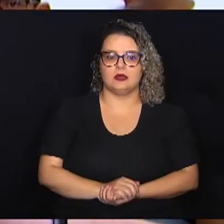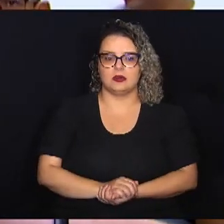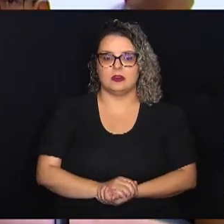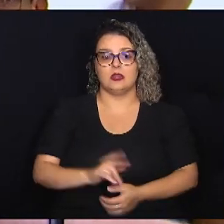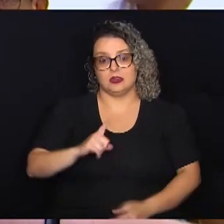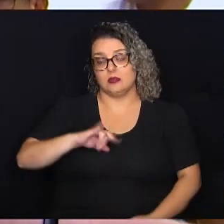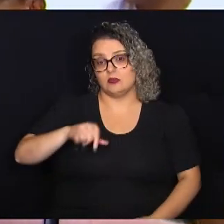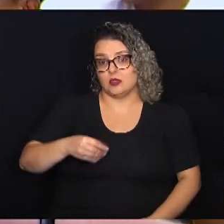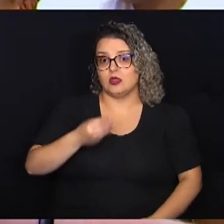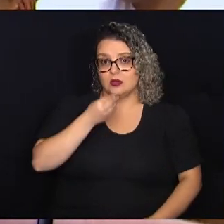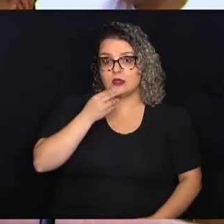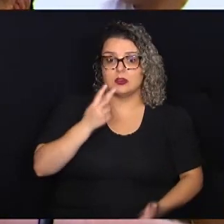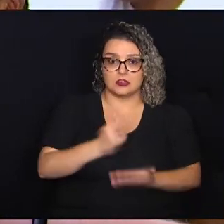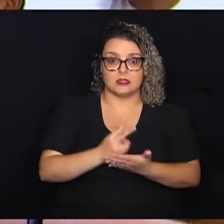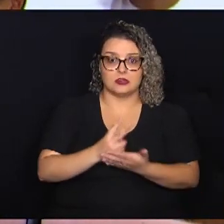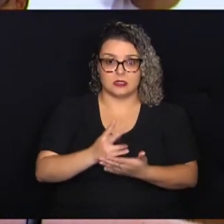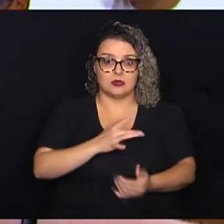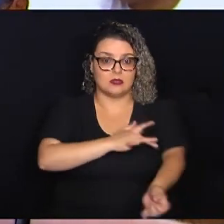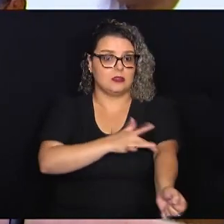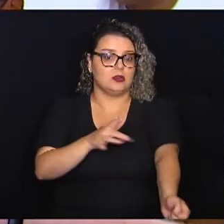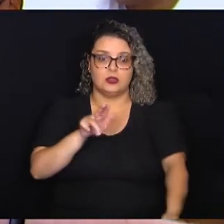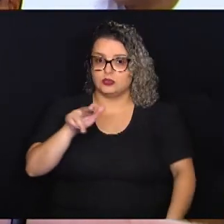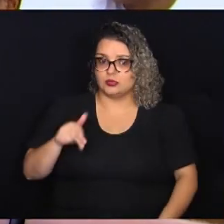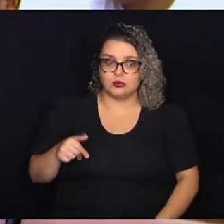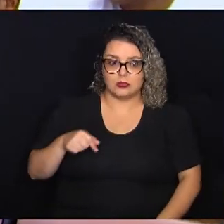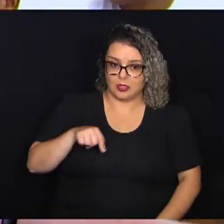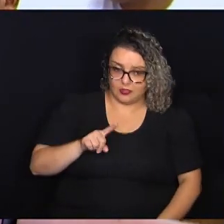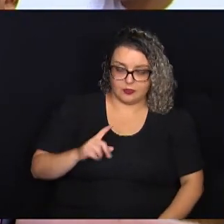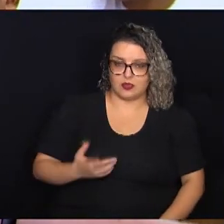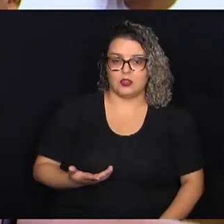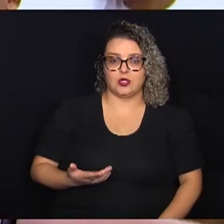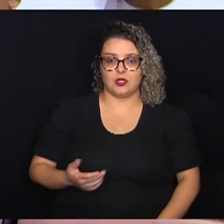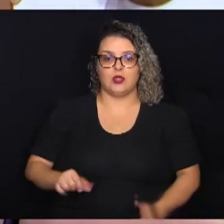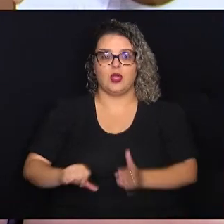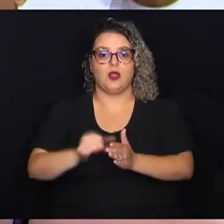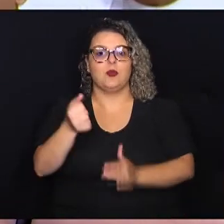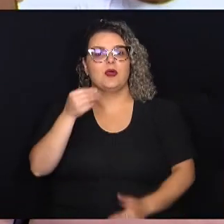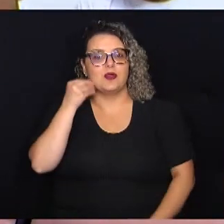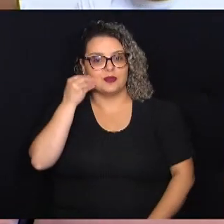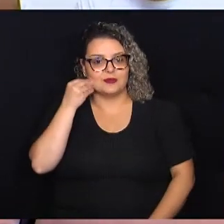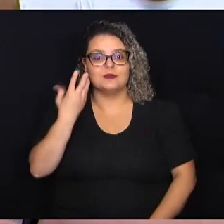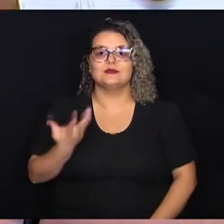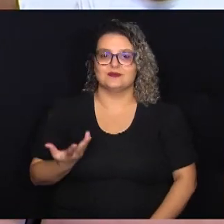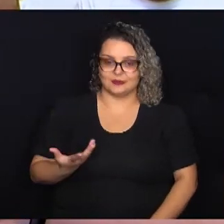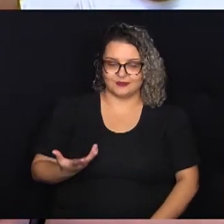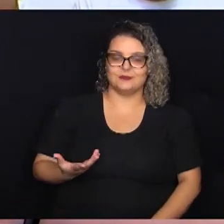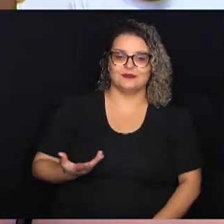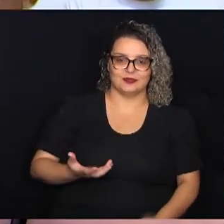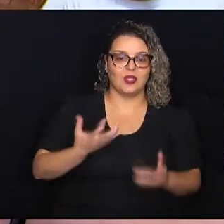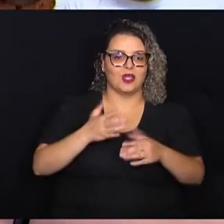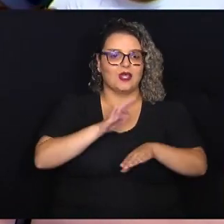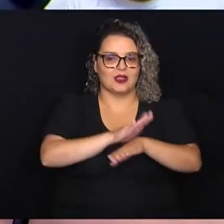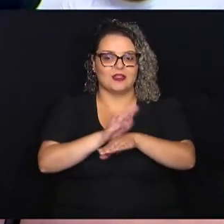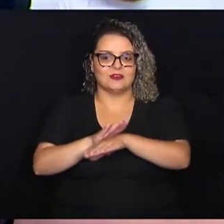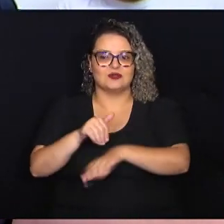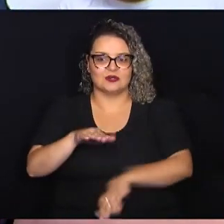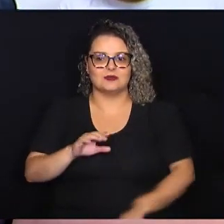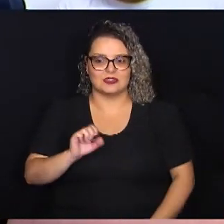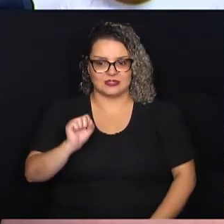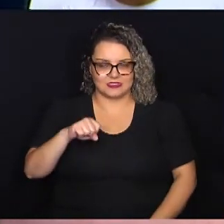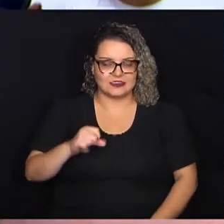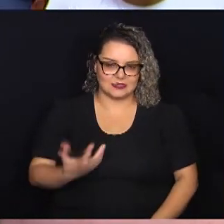oportunidade, eu sempre quis doar, nunca fui doadora. E está sendo a minha primeira experiência, vou querer ajudar mais vezes, sim.